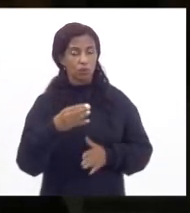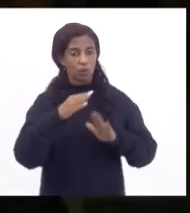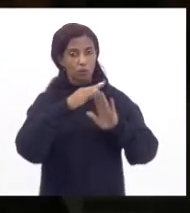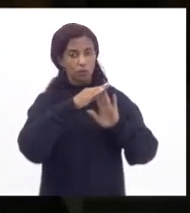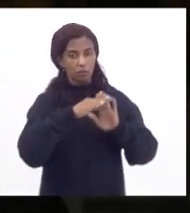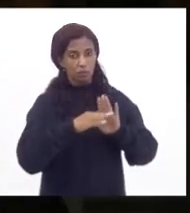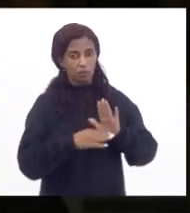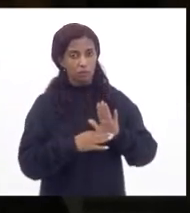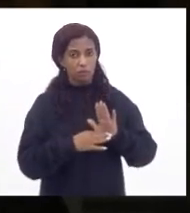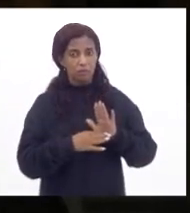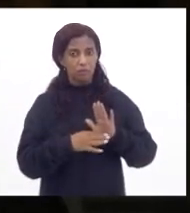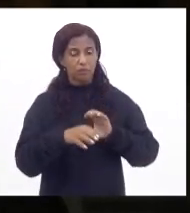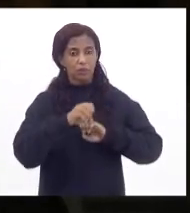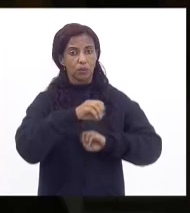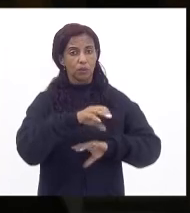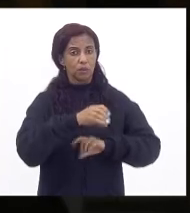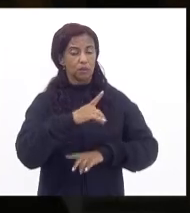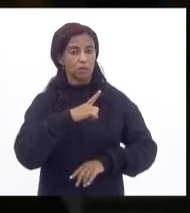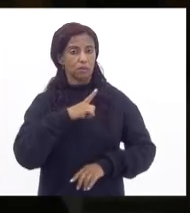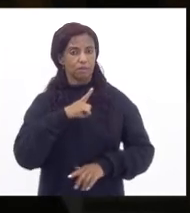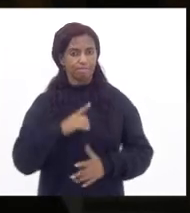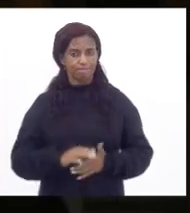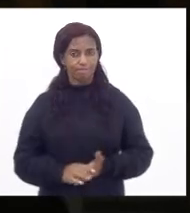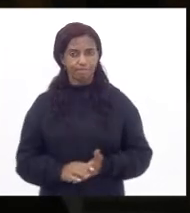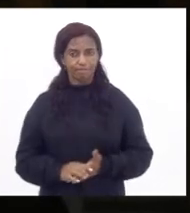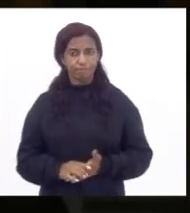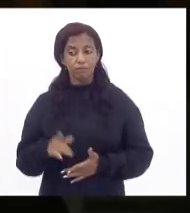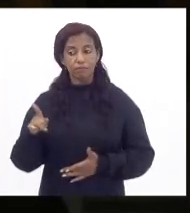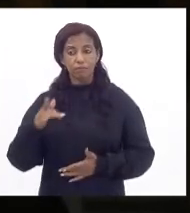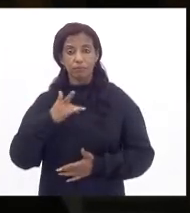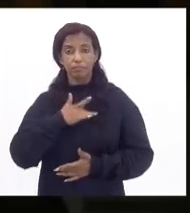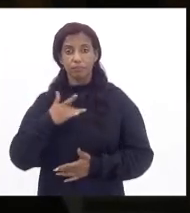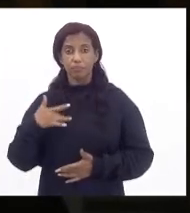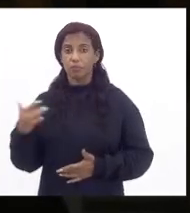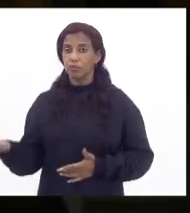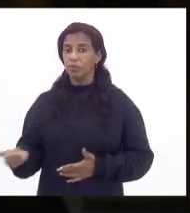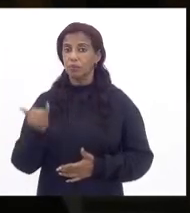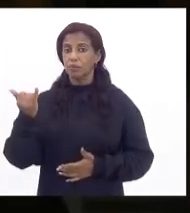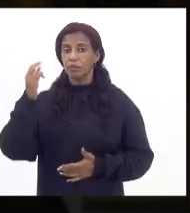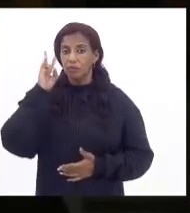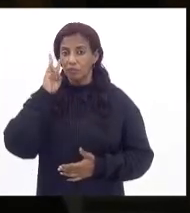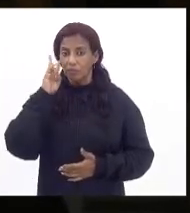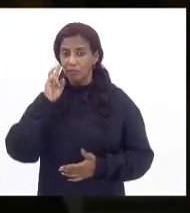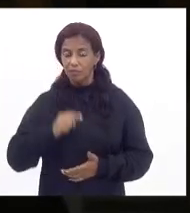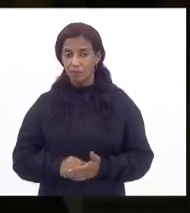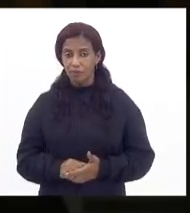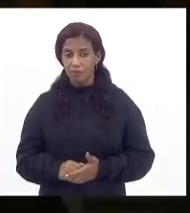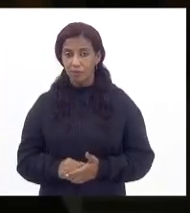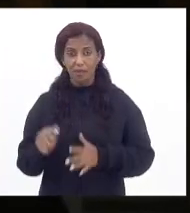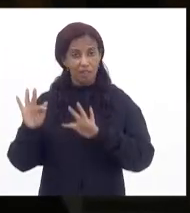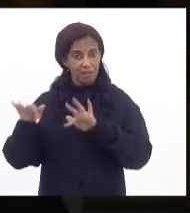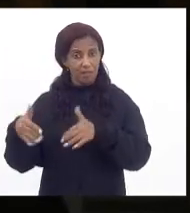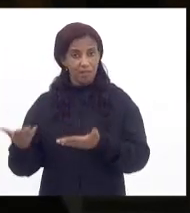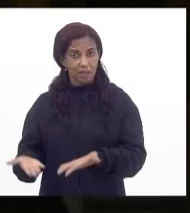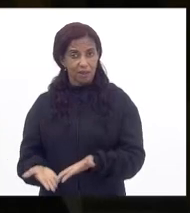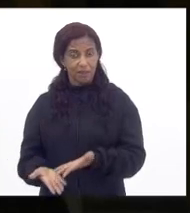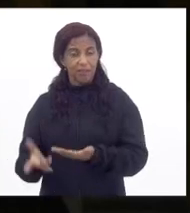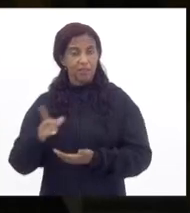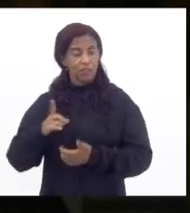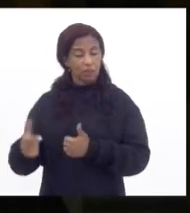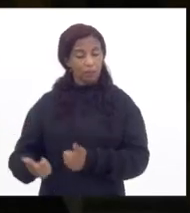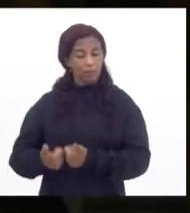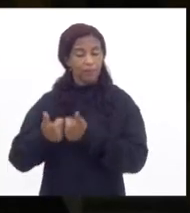a educação passou a enfrentar sobre as condições sanitárias é importante destacar enfim estamos